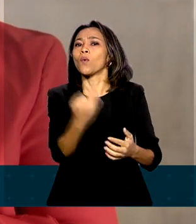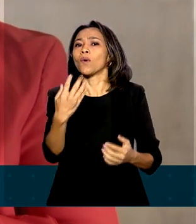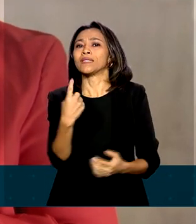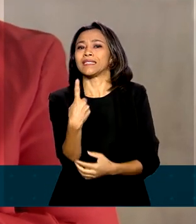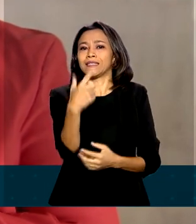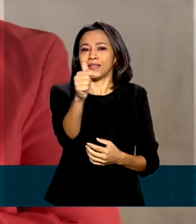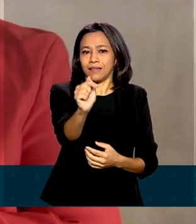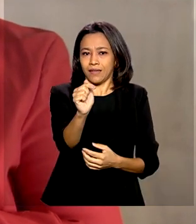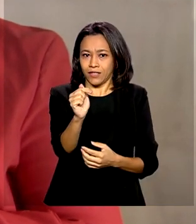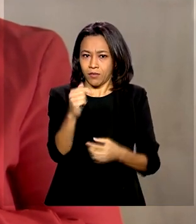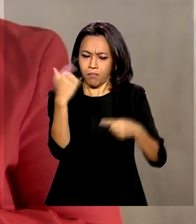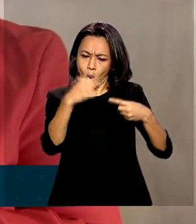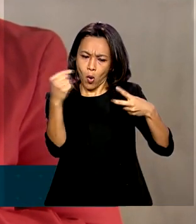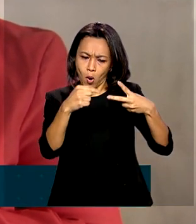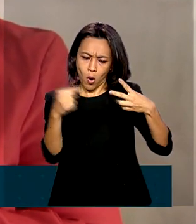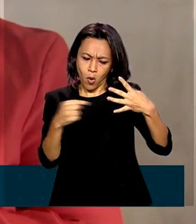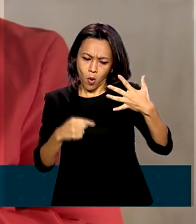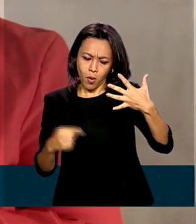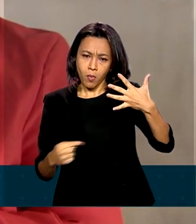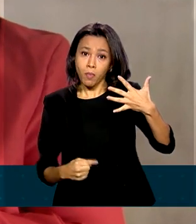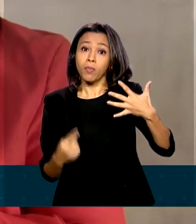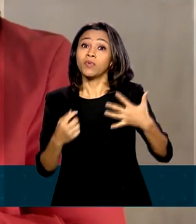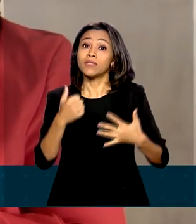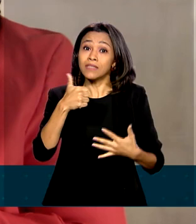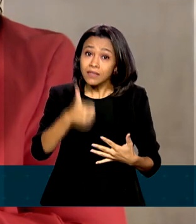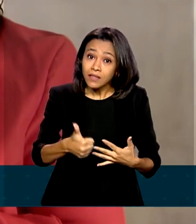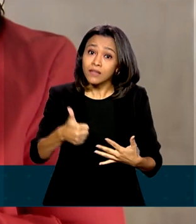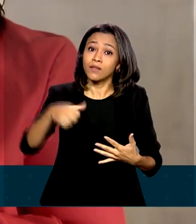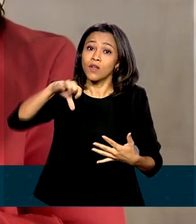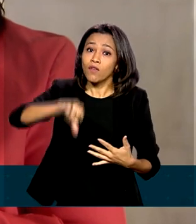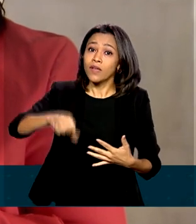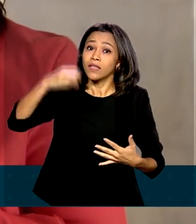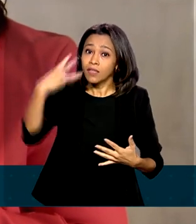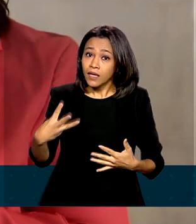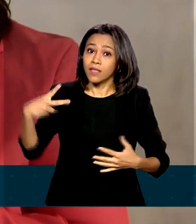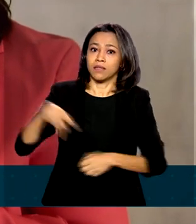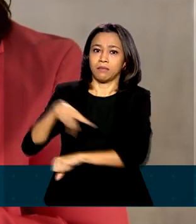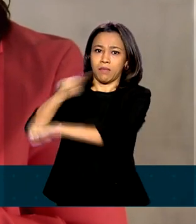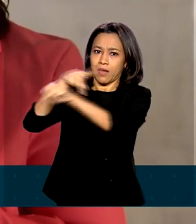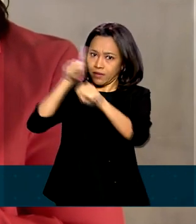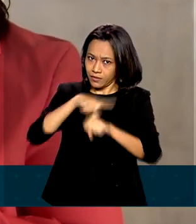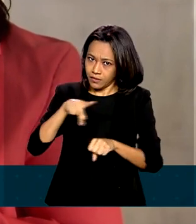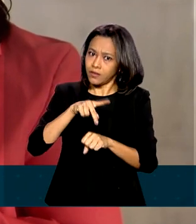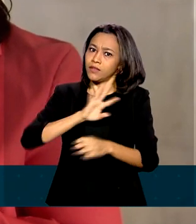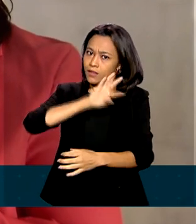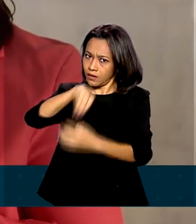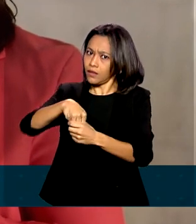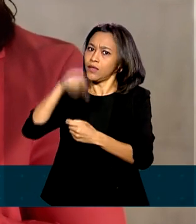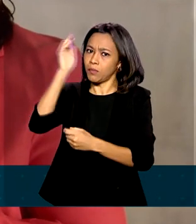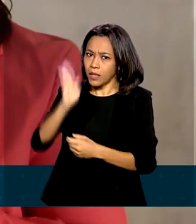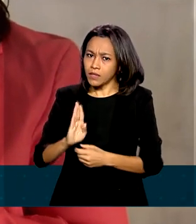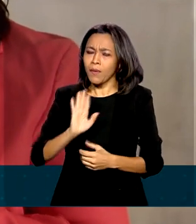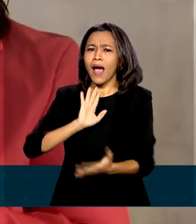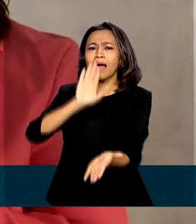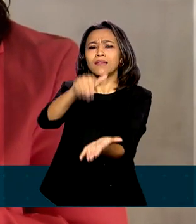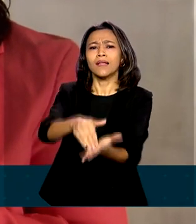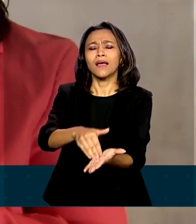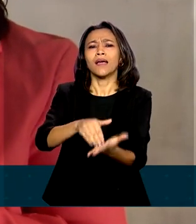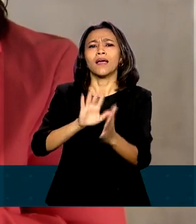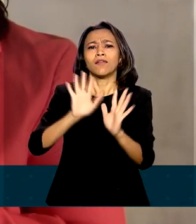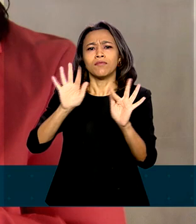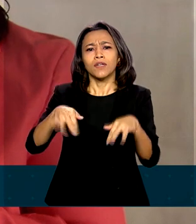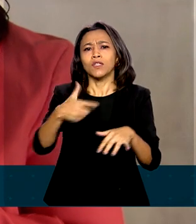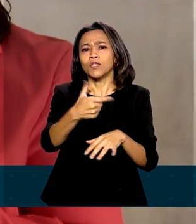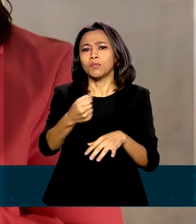assumidos por 193 países, inclusive o Brasil, em 2015. O documento prevê ações até 2030 que